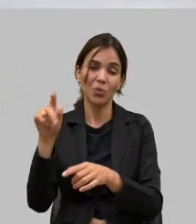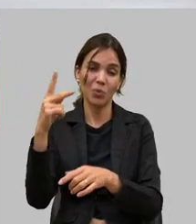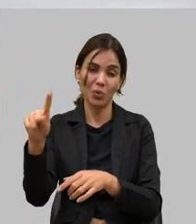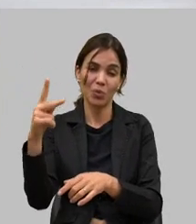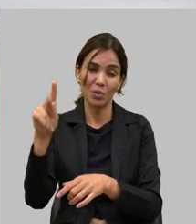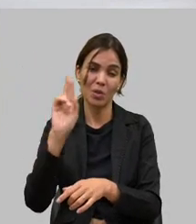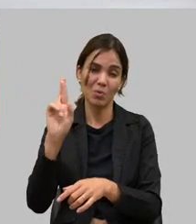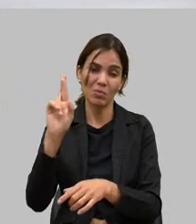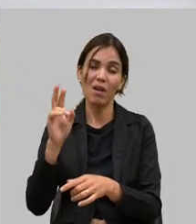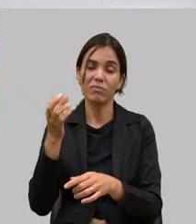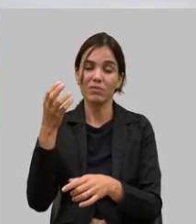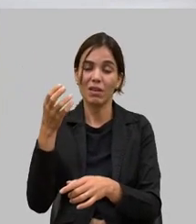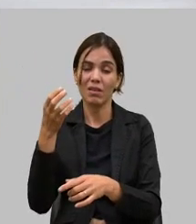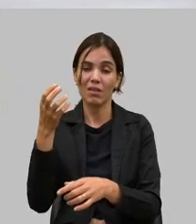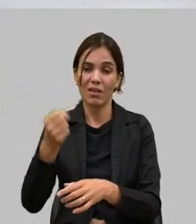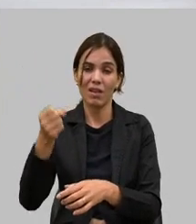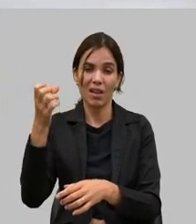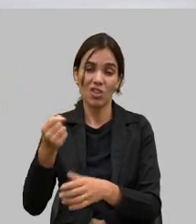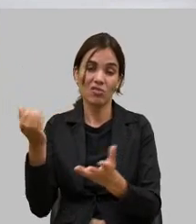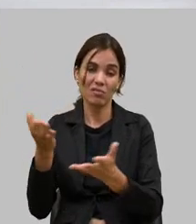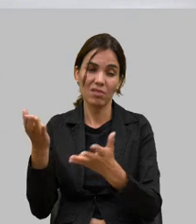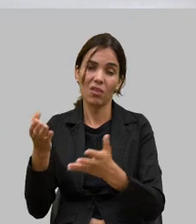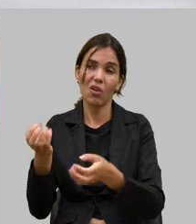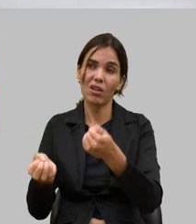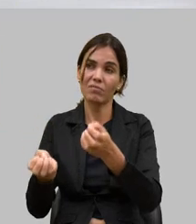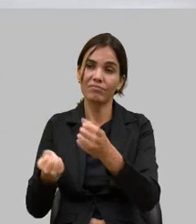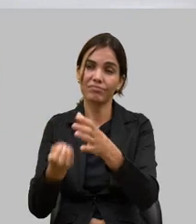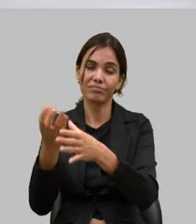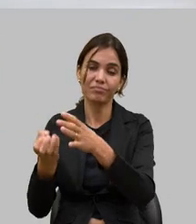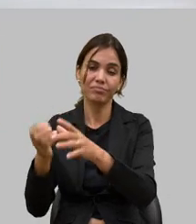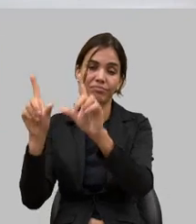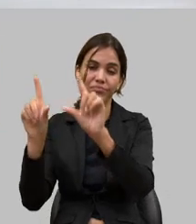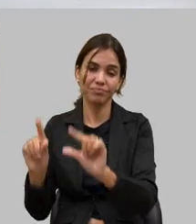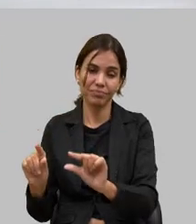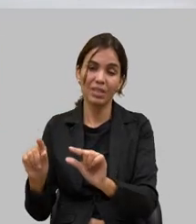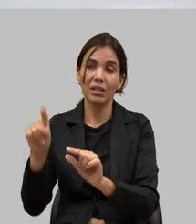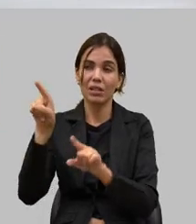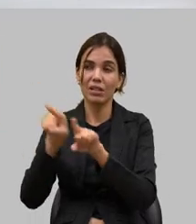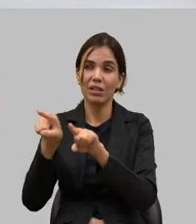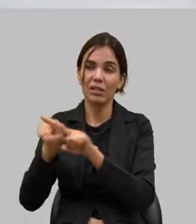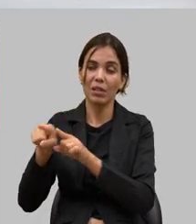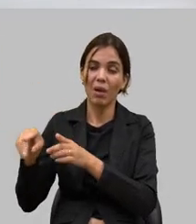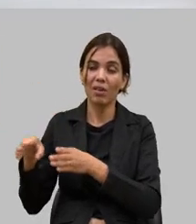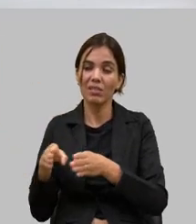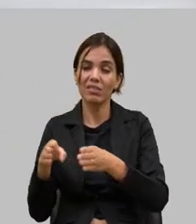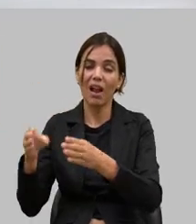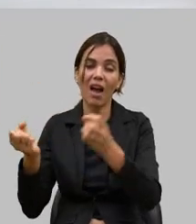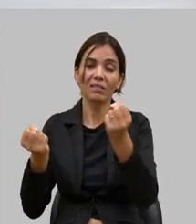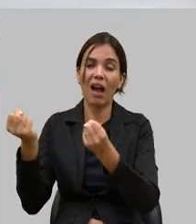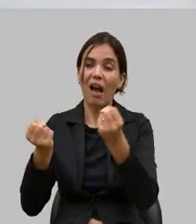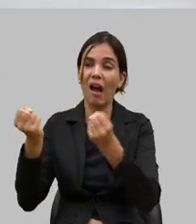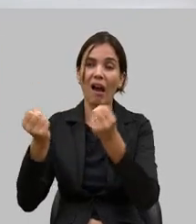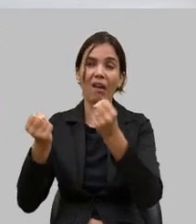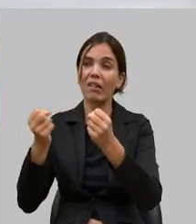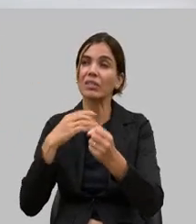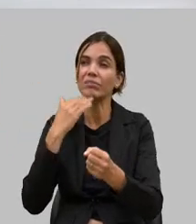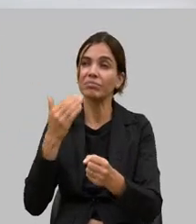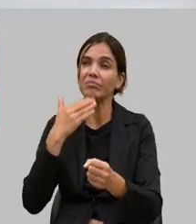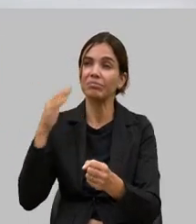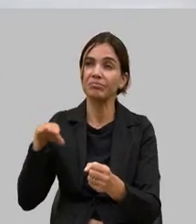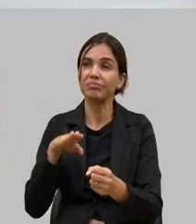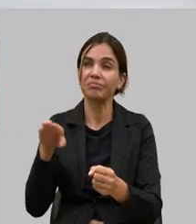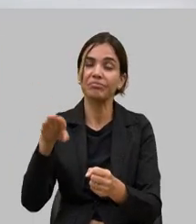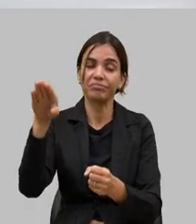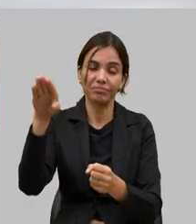caiu bastante e as estradas do sul ficaram interditadas e as carretas não puderam subir porque o leite de pó não vem de avião ele vem de